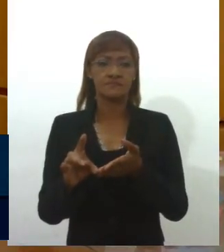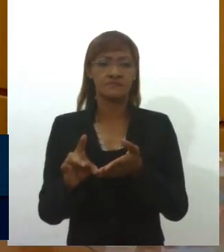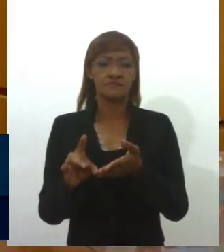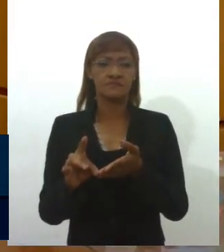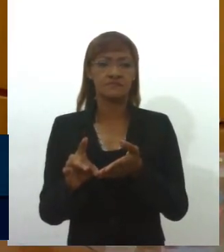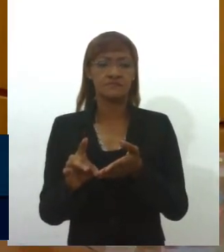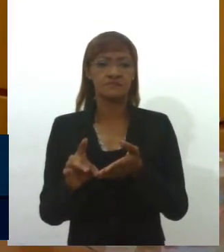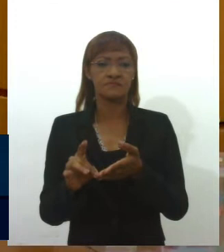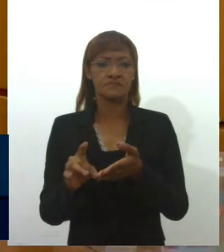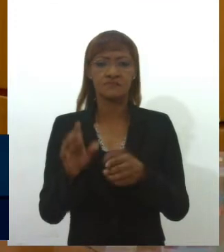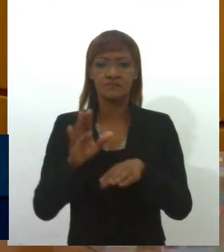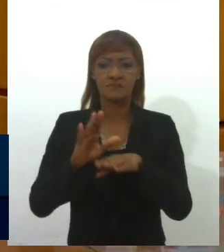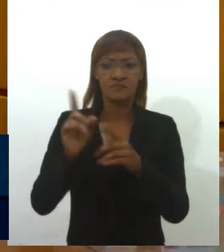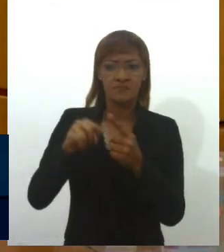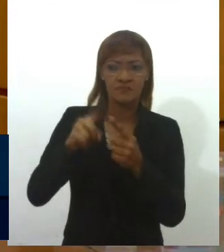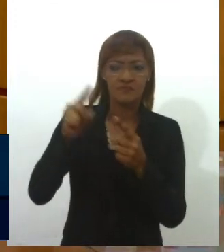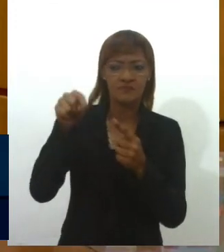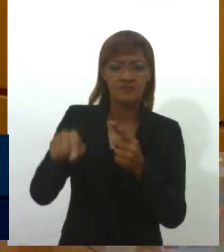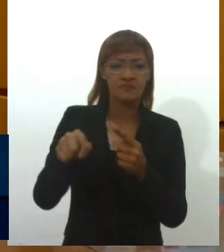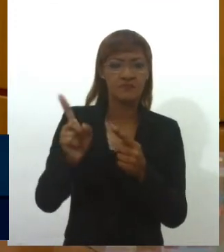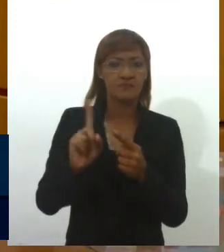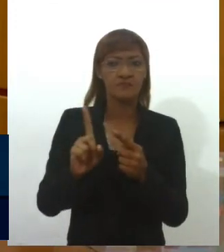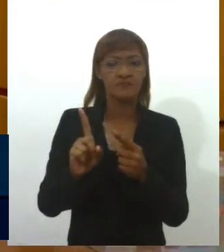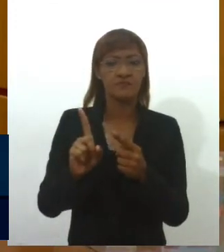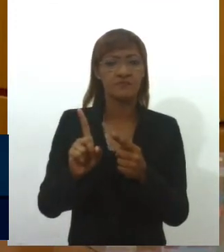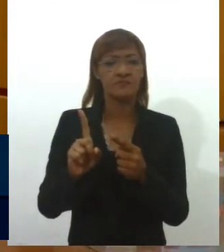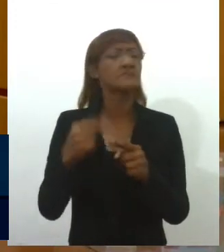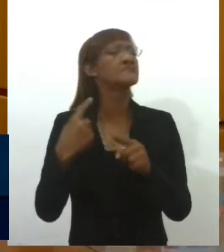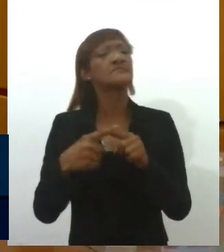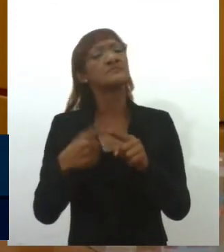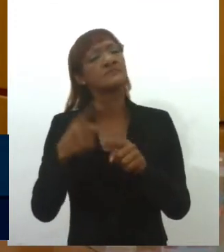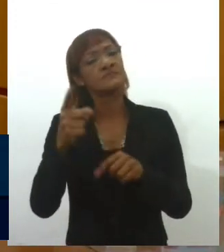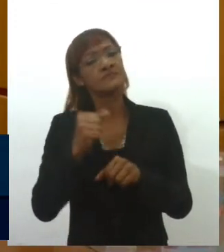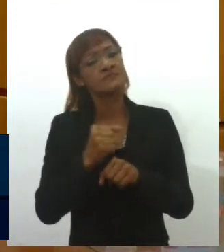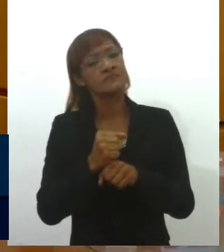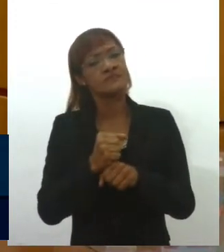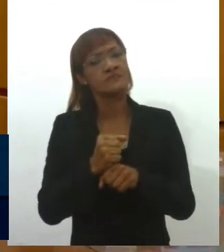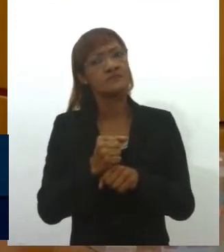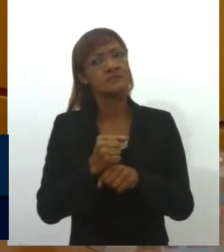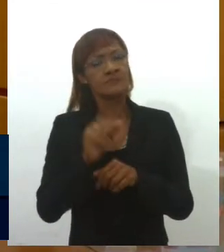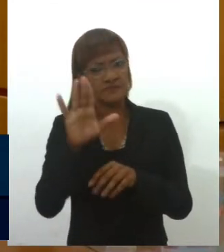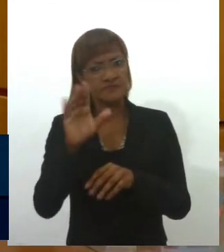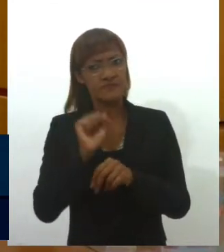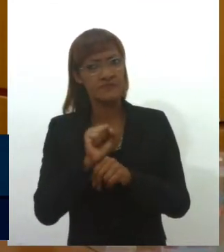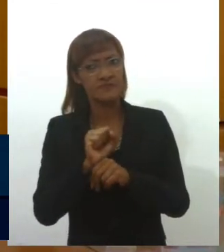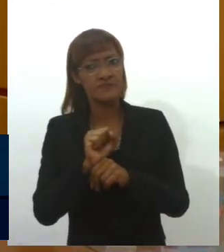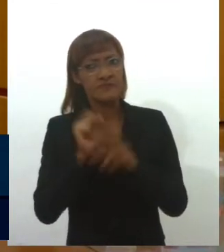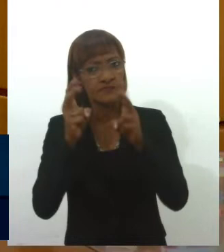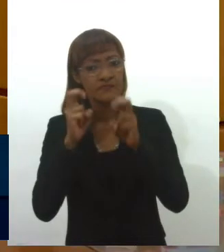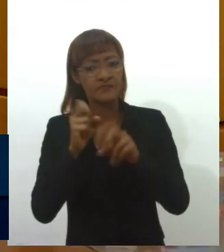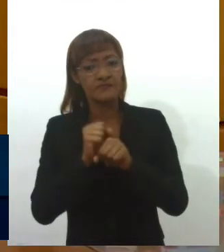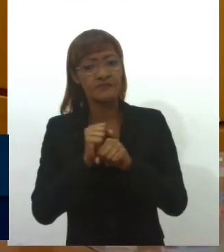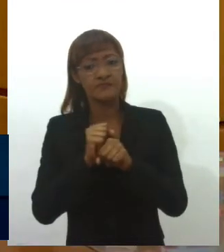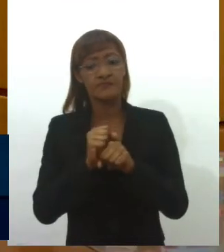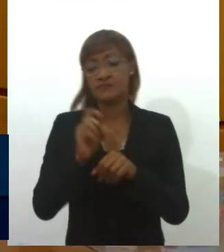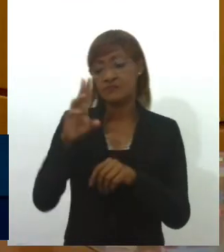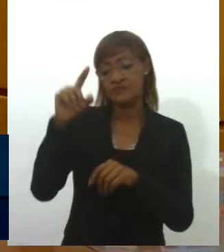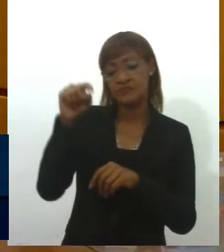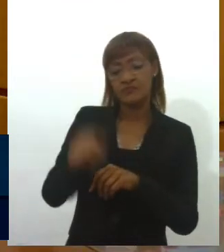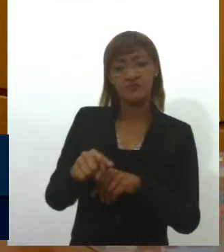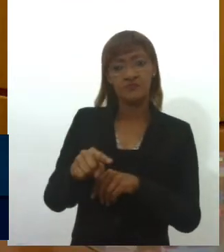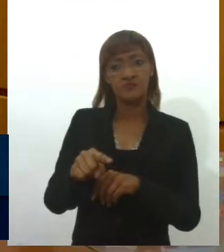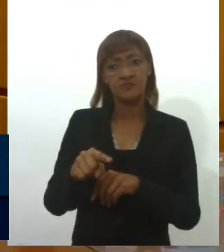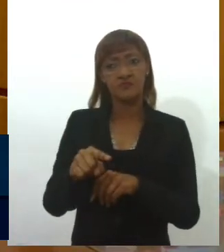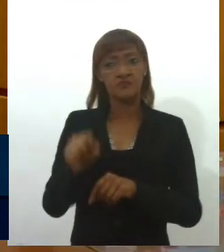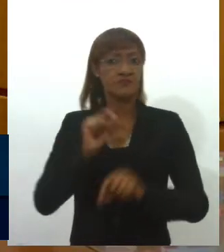esse tipo de defesa, porque vamos lá combinar entre nós, não é apenas a defesa do nazismo